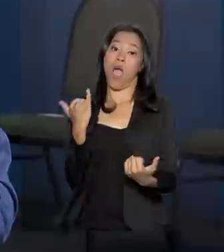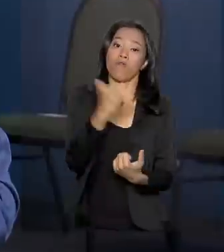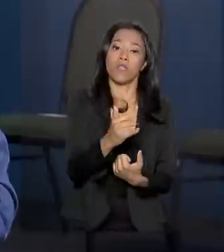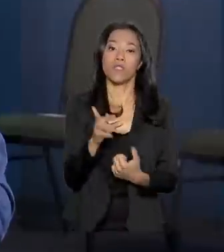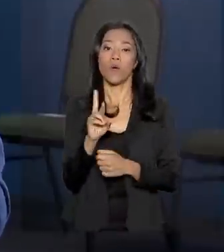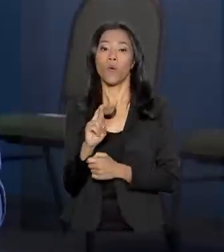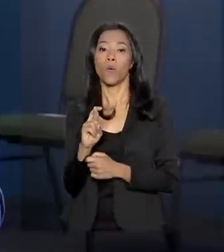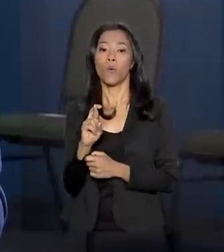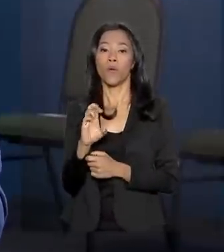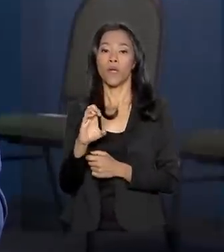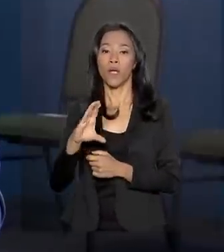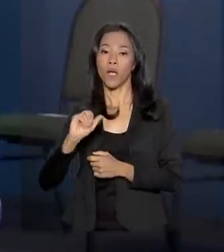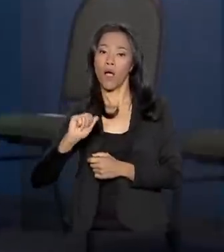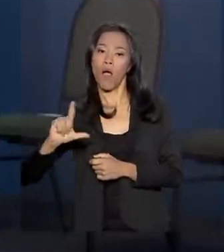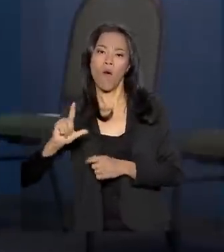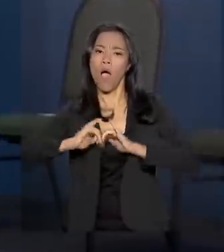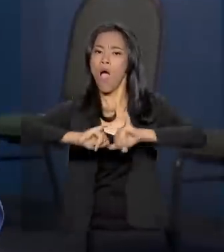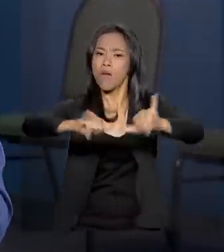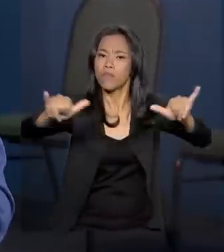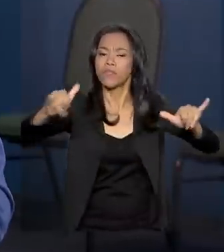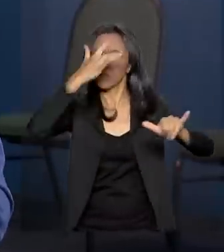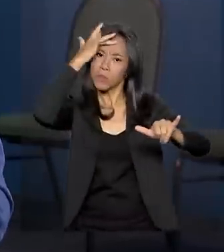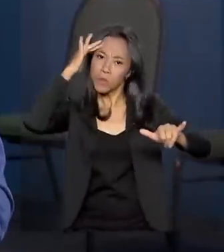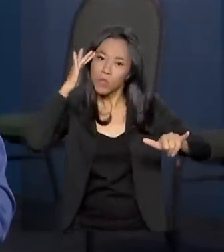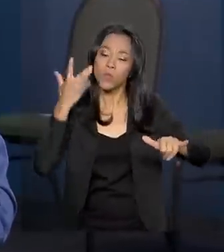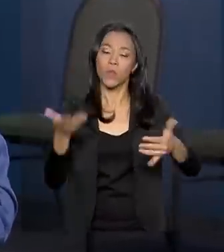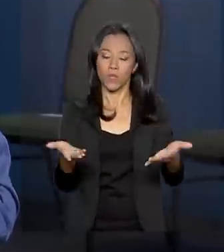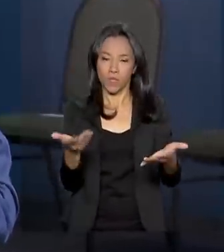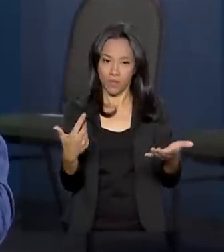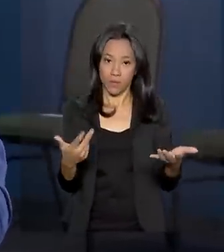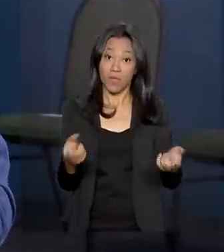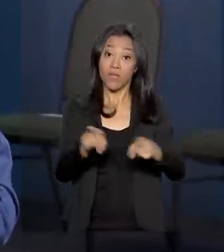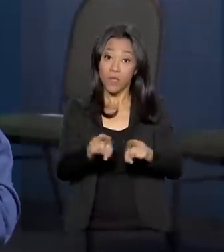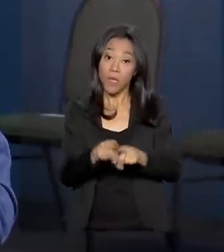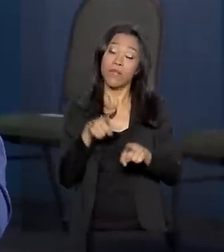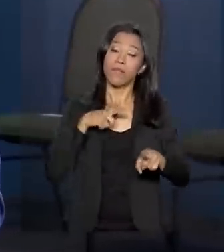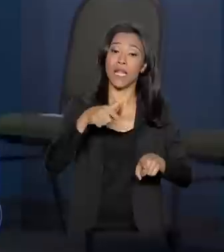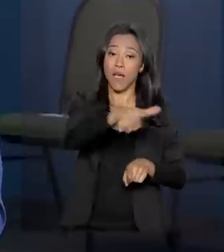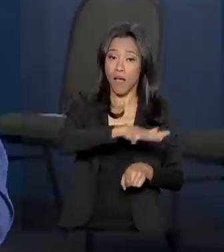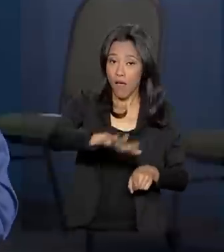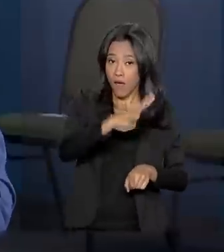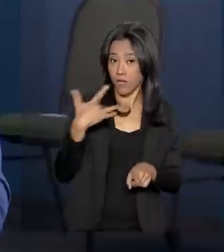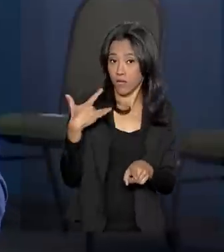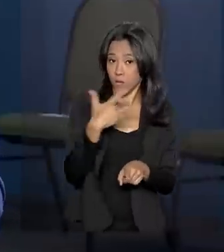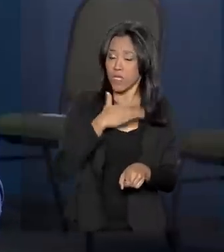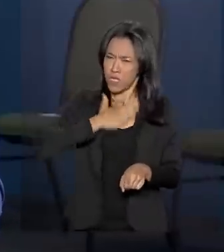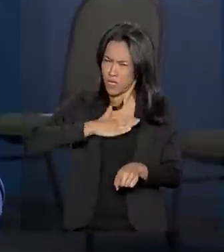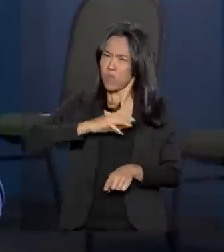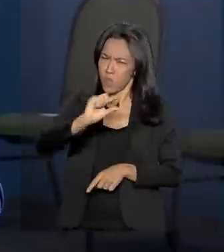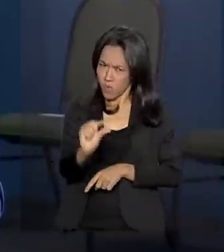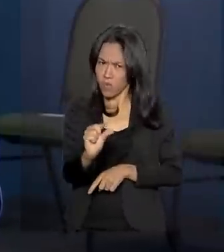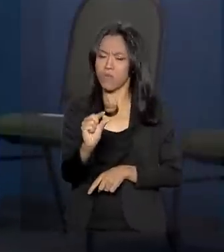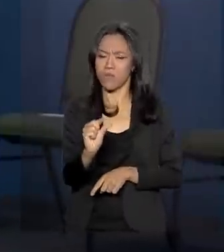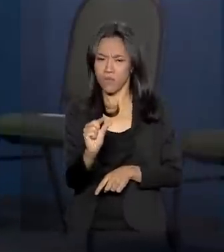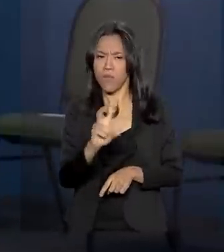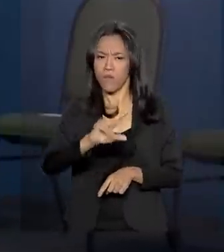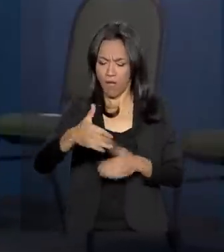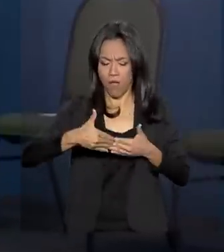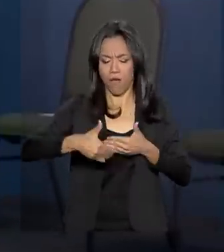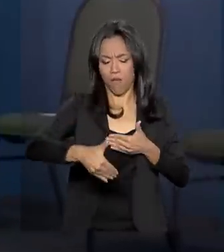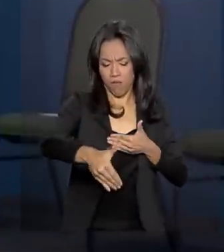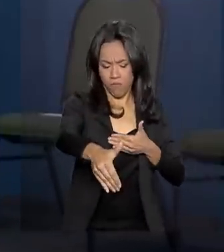promover ações de proteção e defesa do consumidor na área de saúde. E daqui a pouco vai ser realizada uma